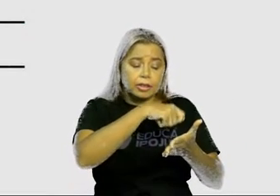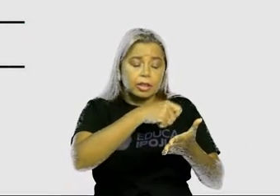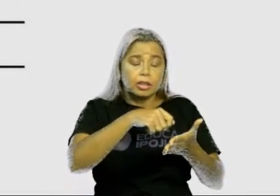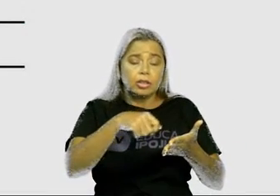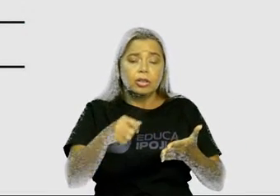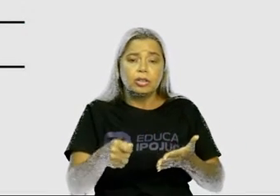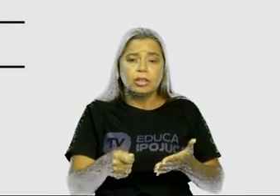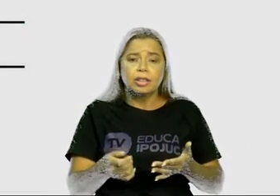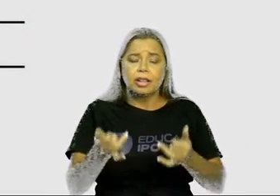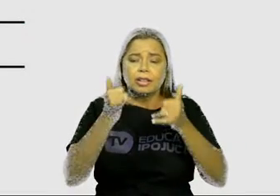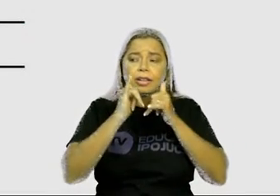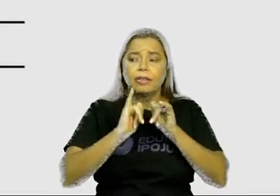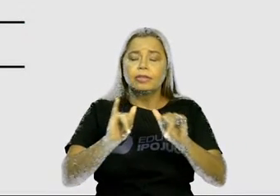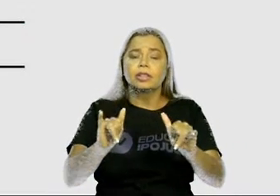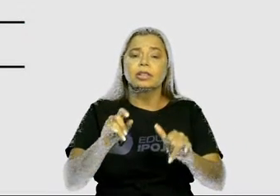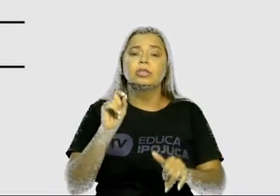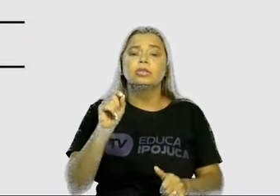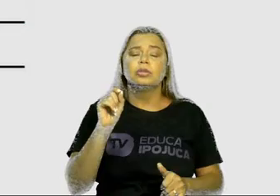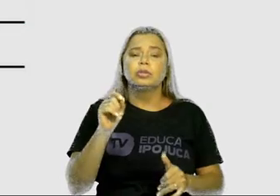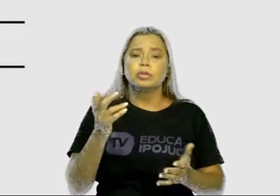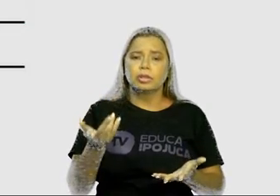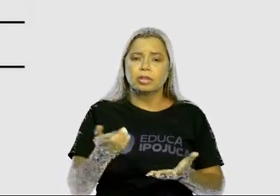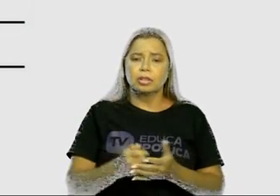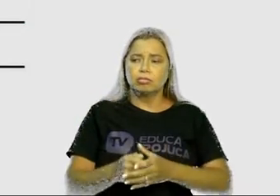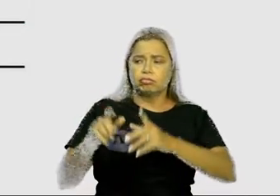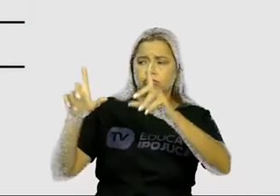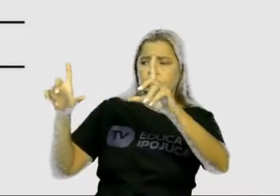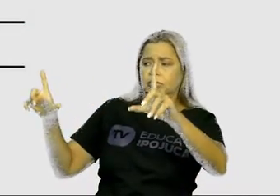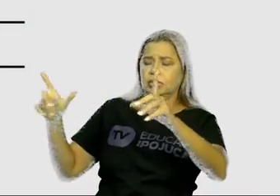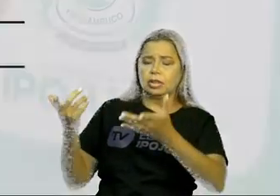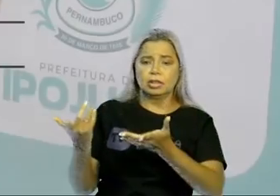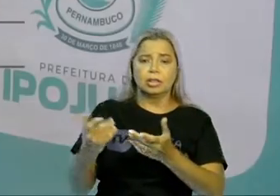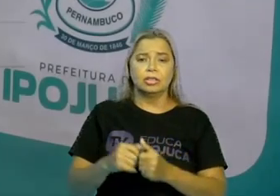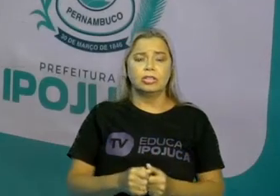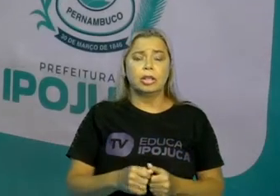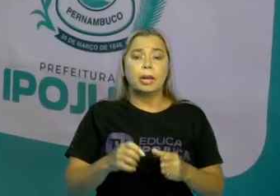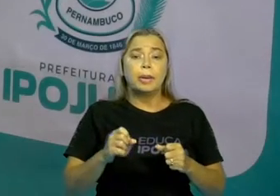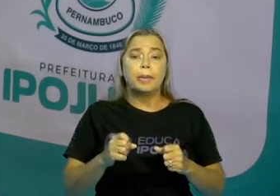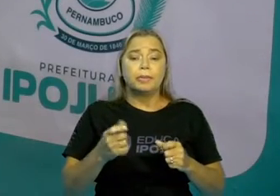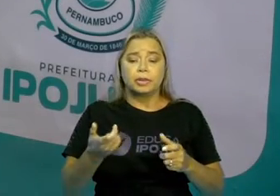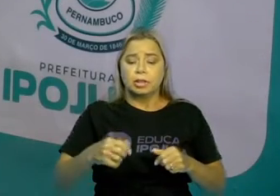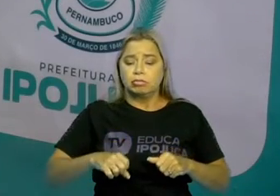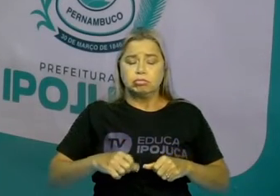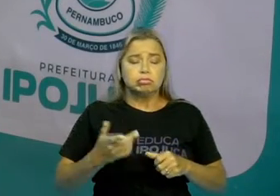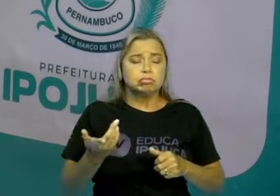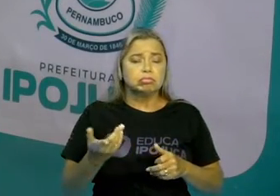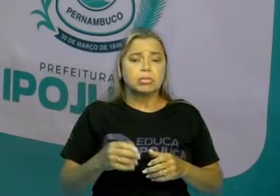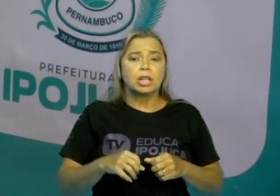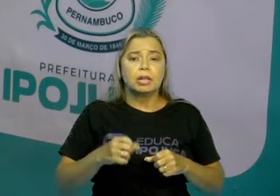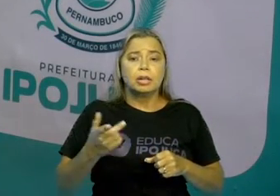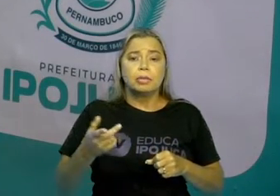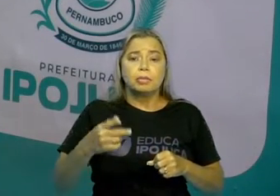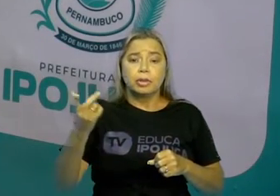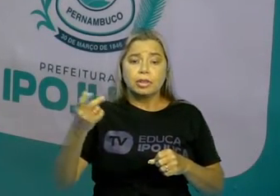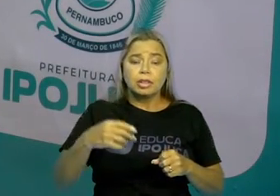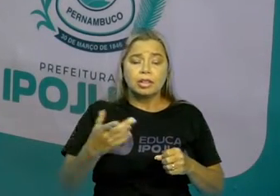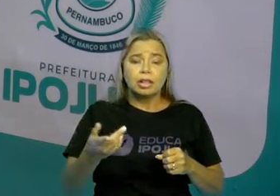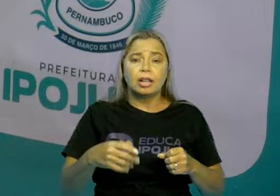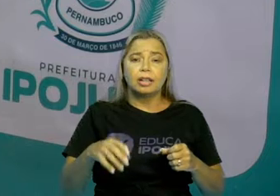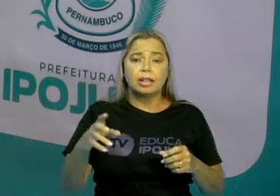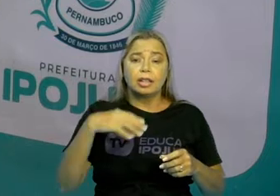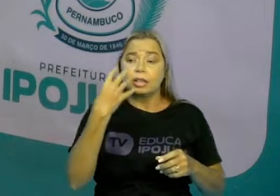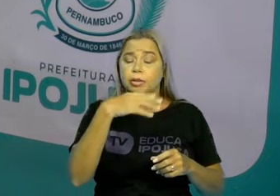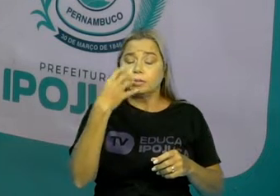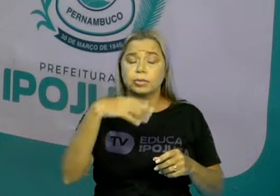assunto que ele aborda. Pode ser um cartaz de propaganda, um cartaz de um festival, de um clube que vai tocar alguma